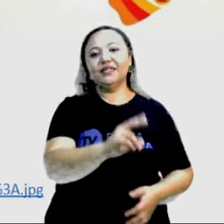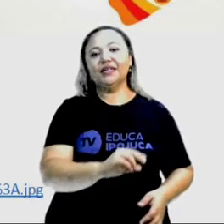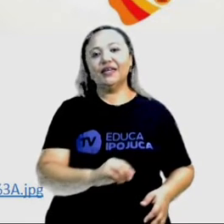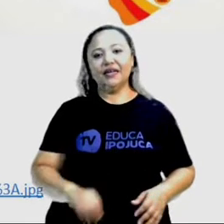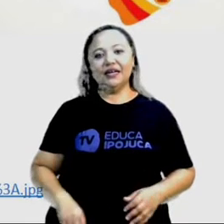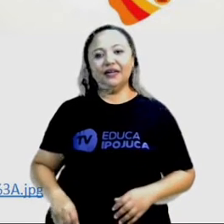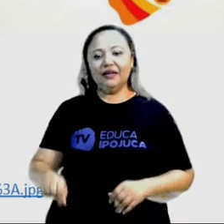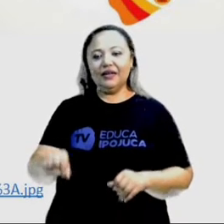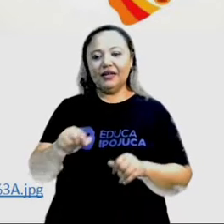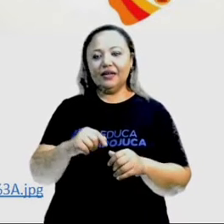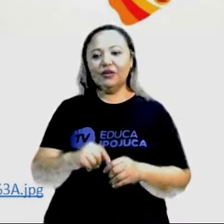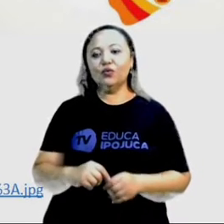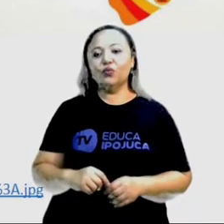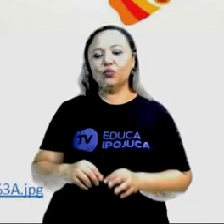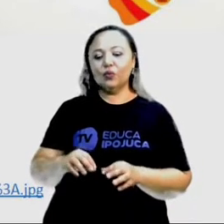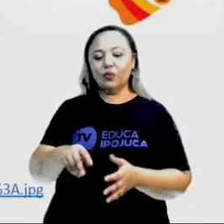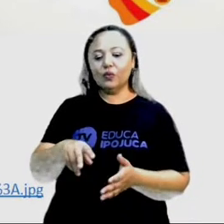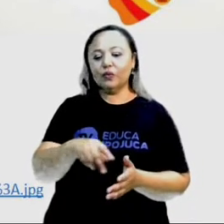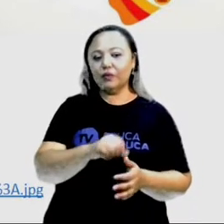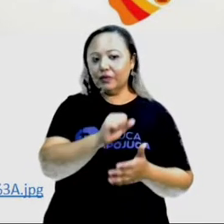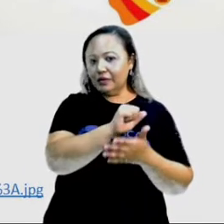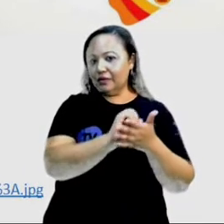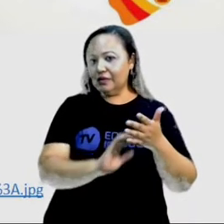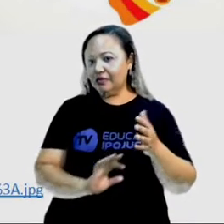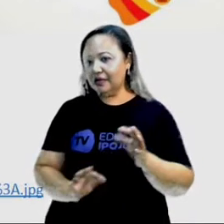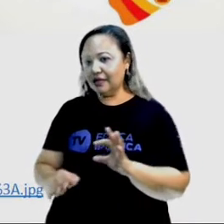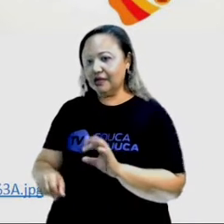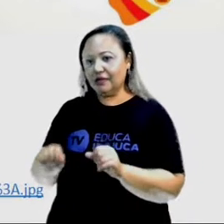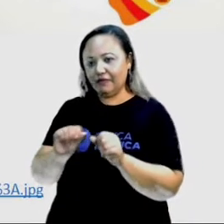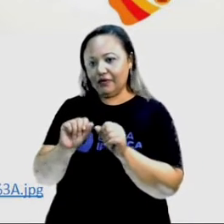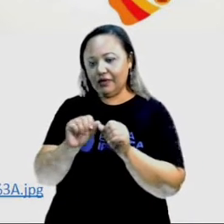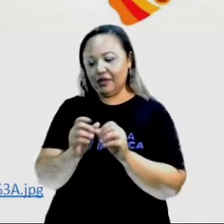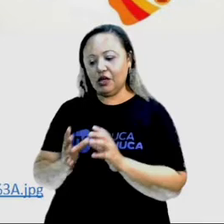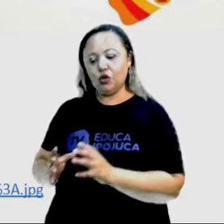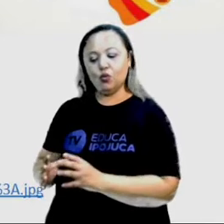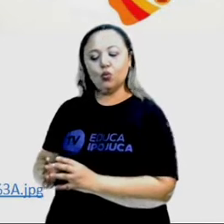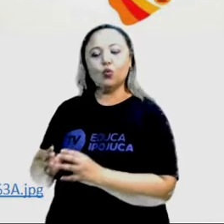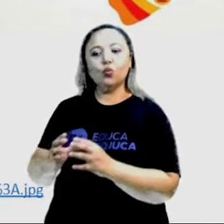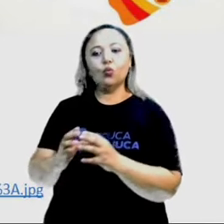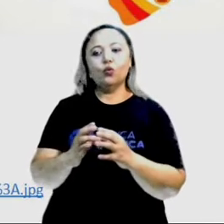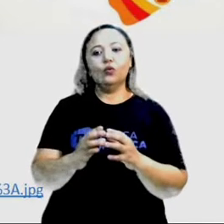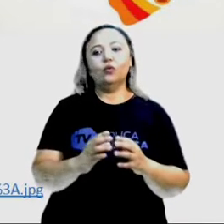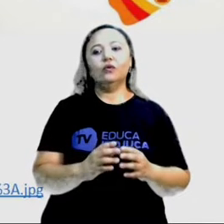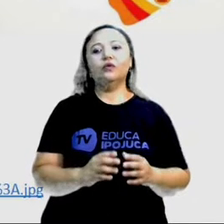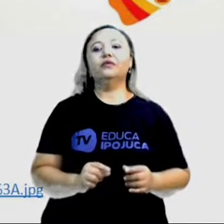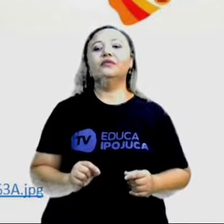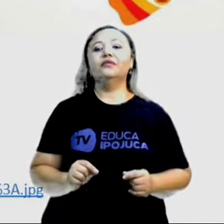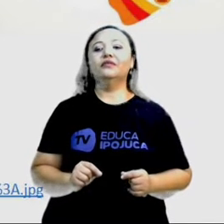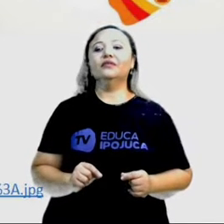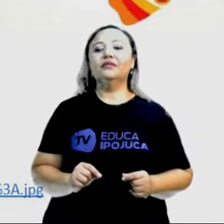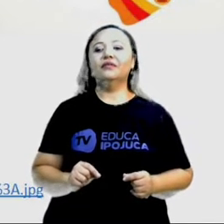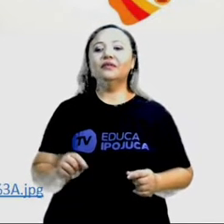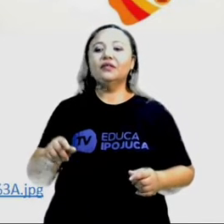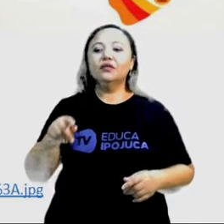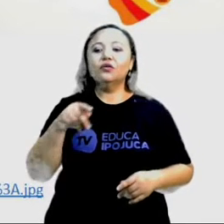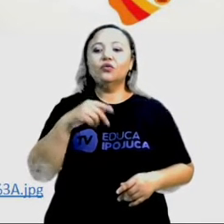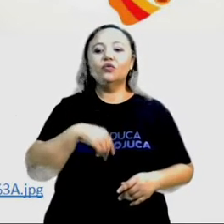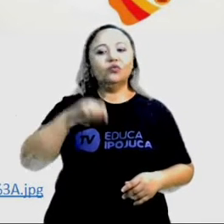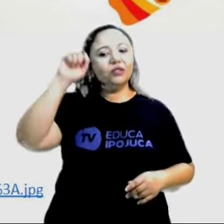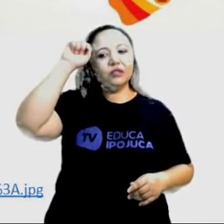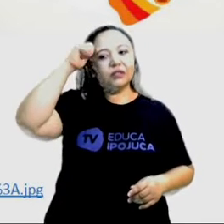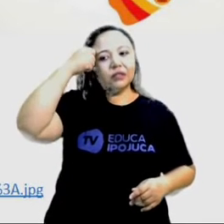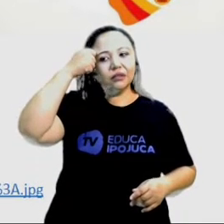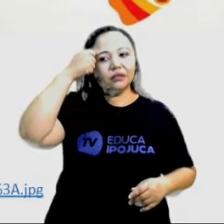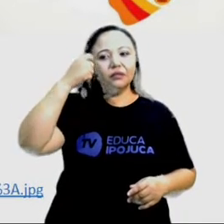atividades são realizadas em grupo. Ou seja, os negros,